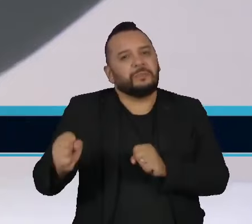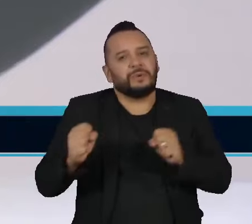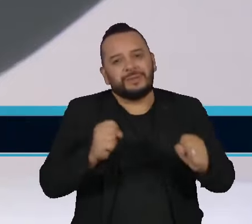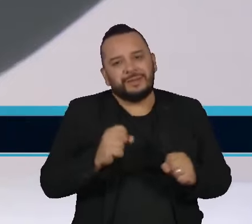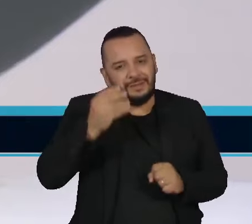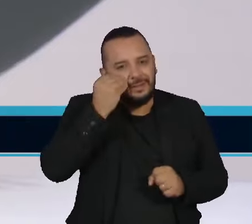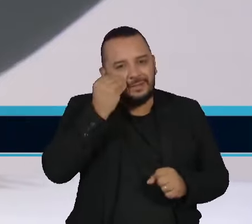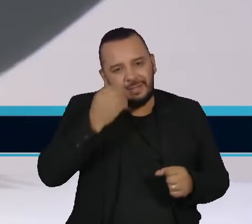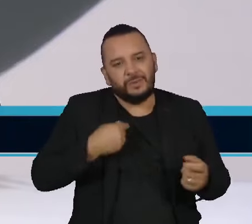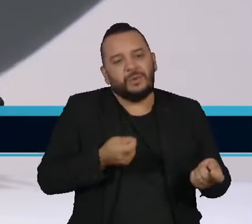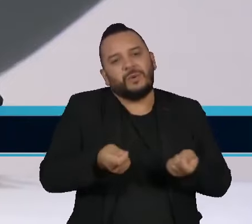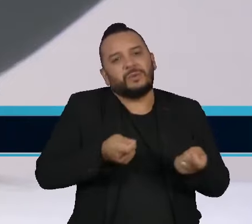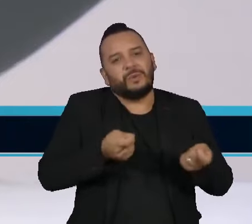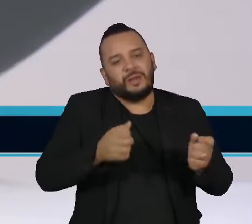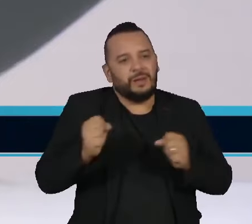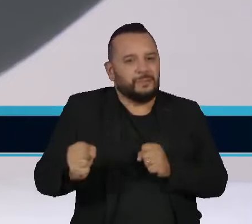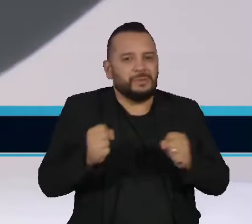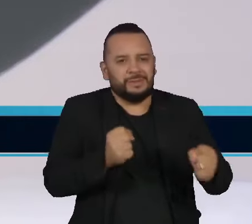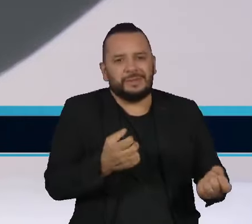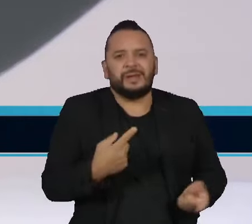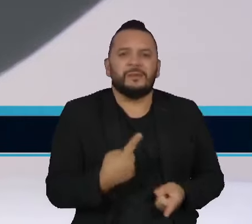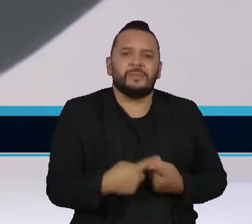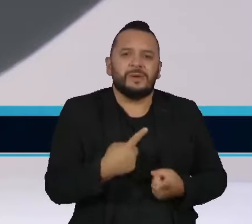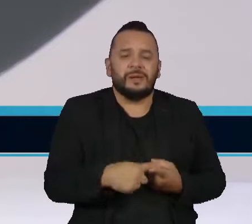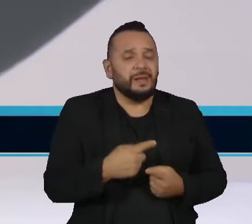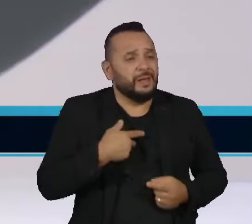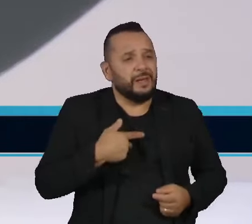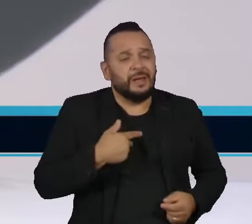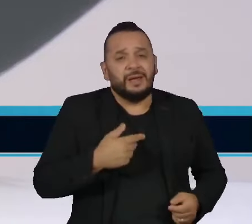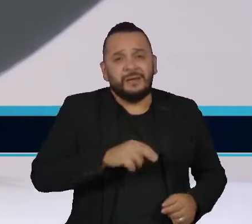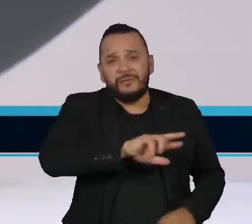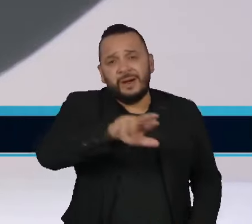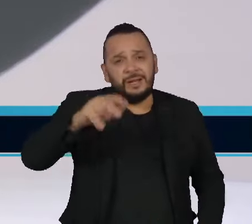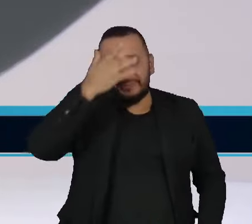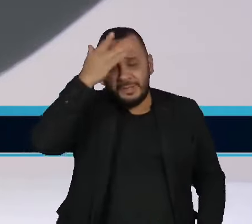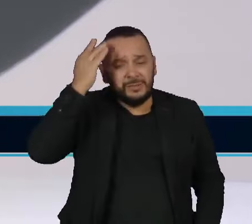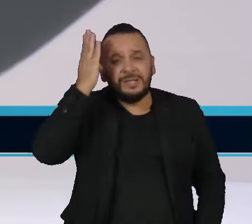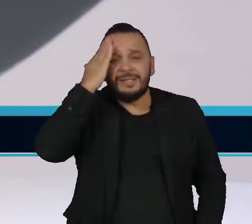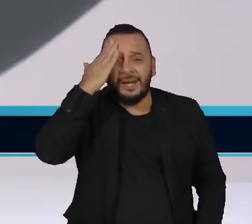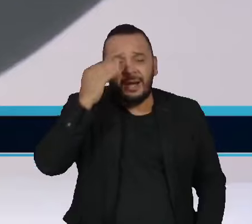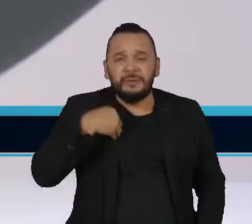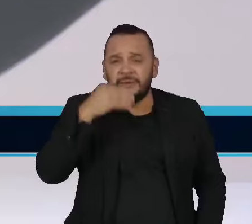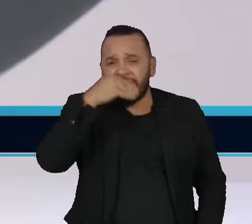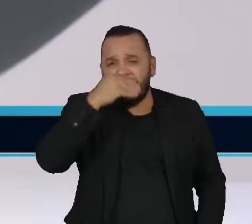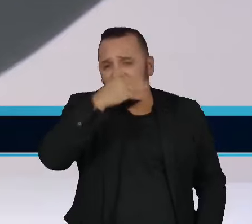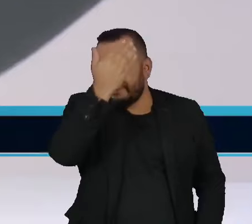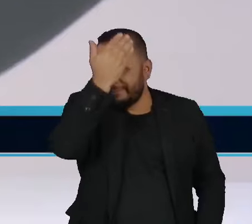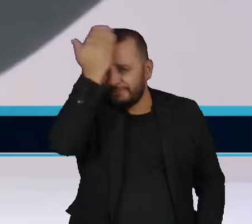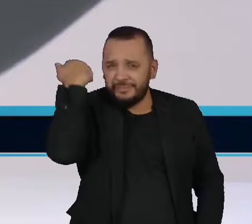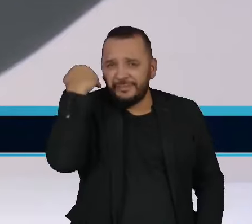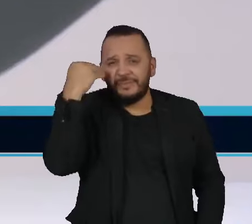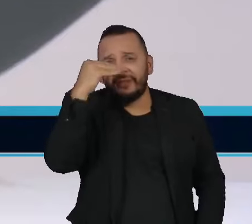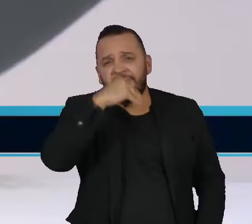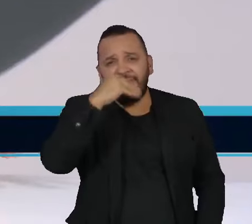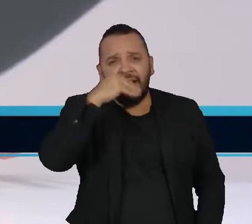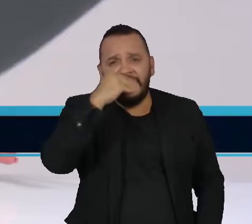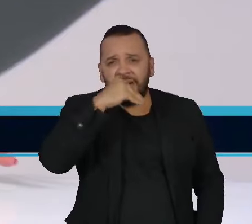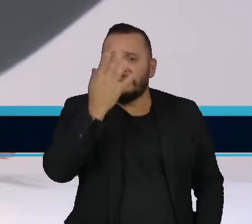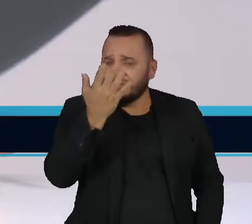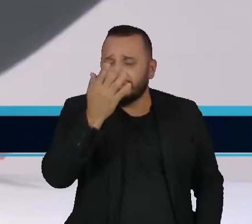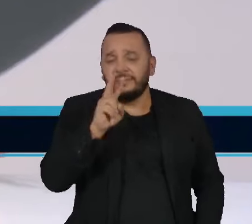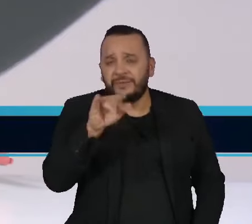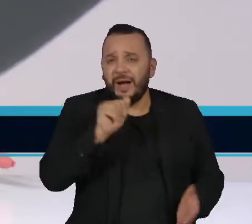segurar no poder, de um poder, inclusive, que para muitos já era considerado frágil há um certo tempo. Agora, a